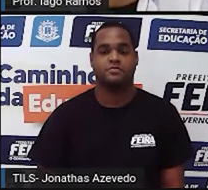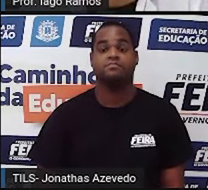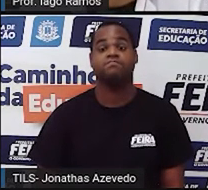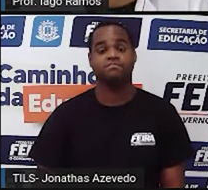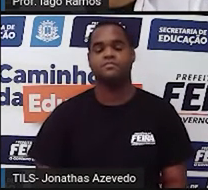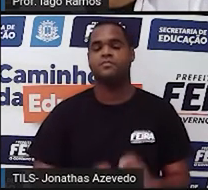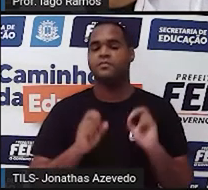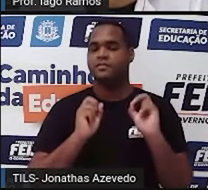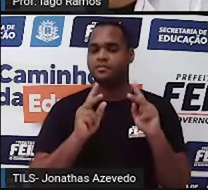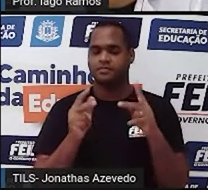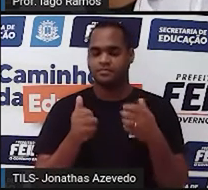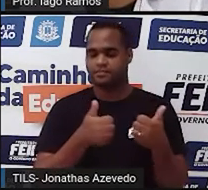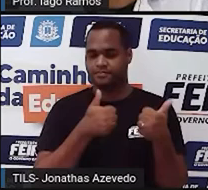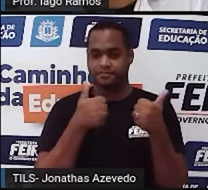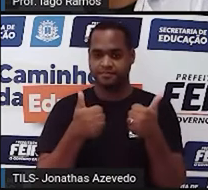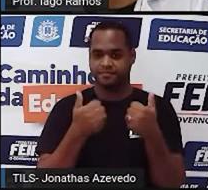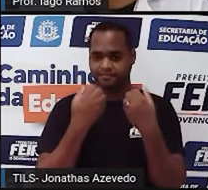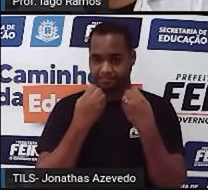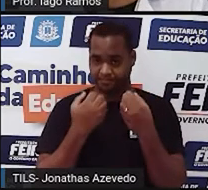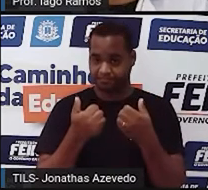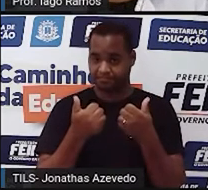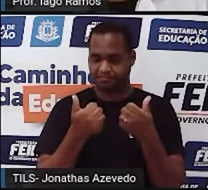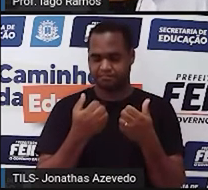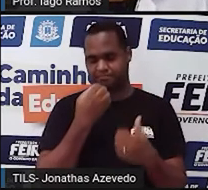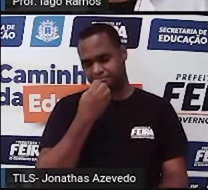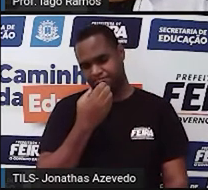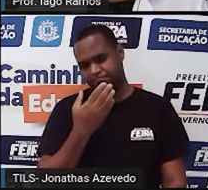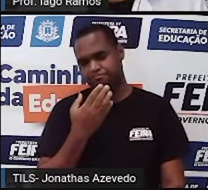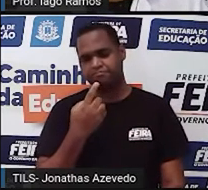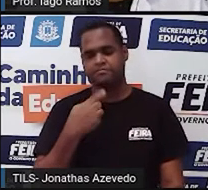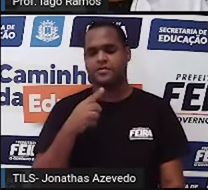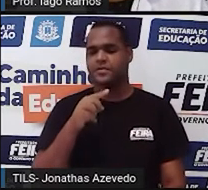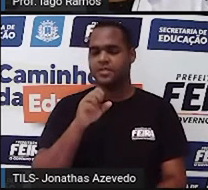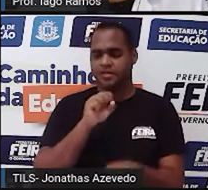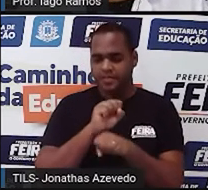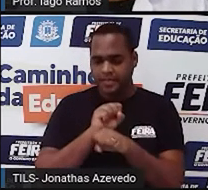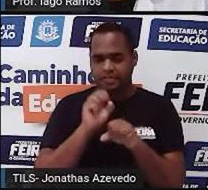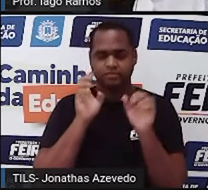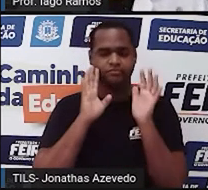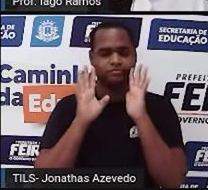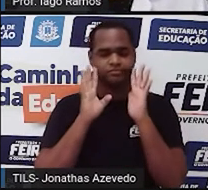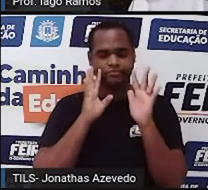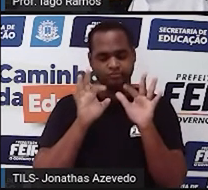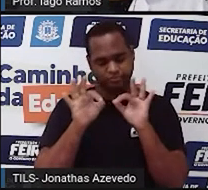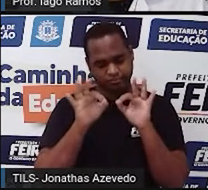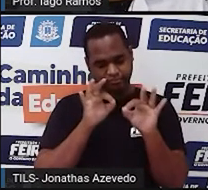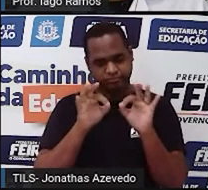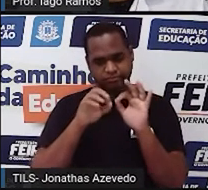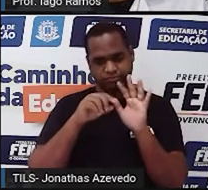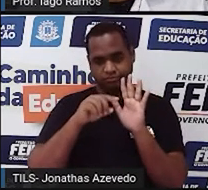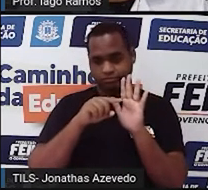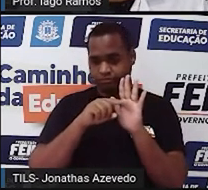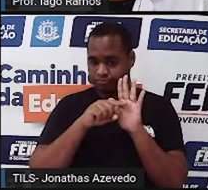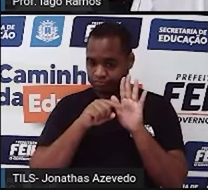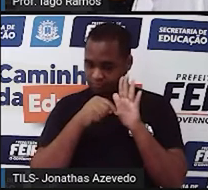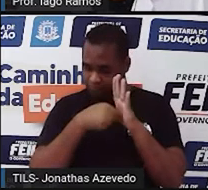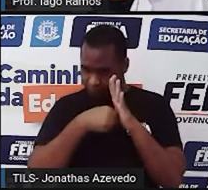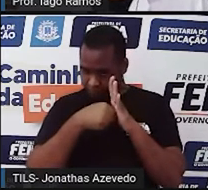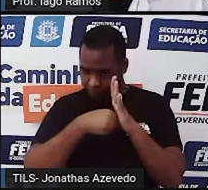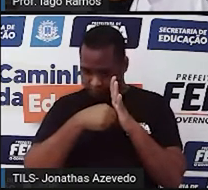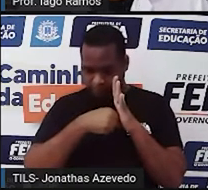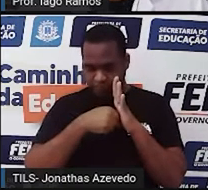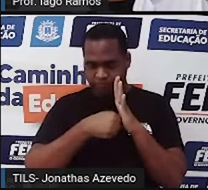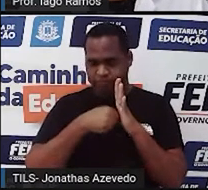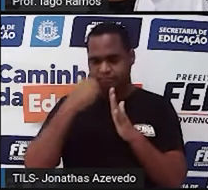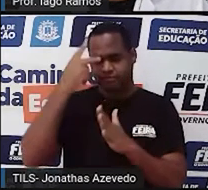ótimo. Bom, é bom a gente parar, né? E fazer essa avaliação, olhar para